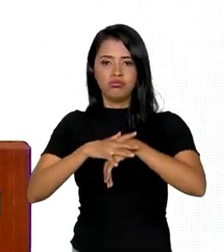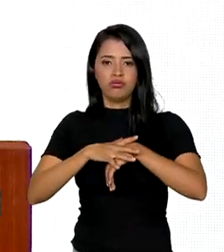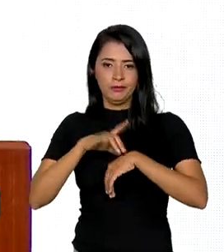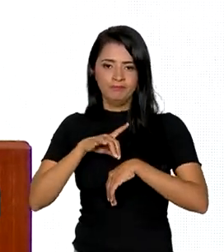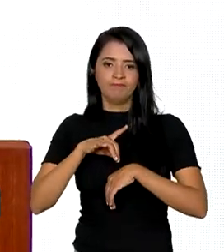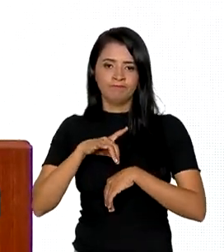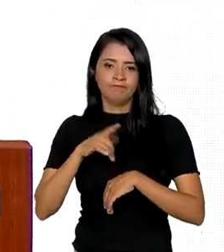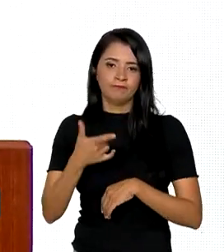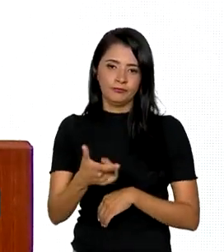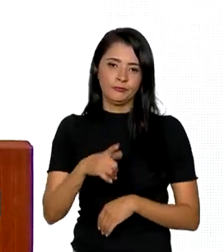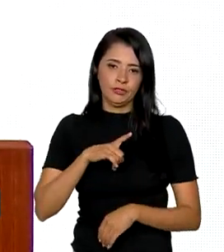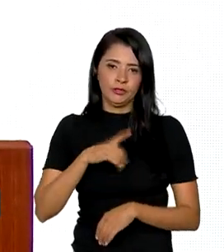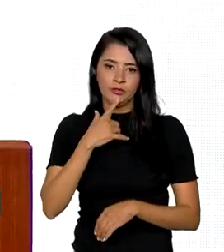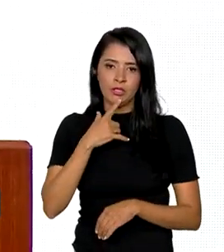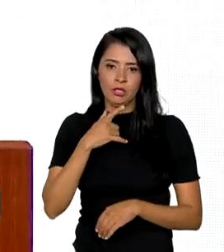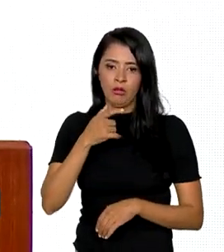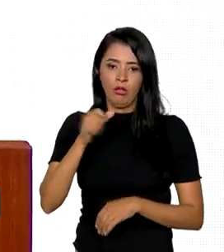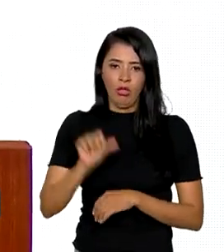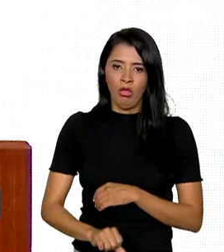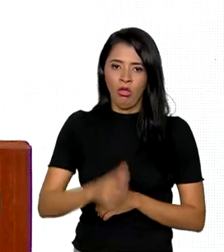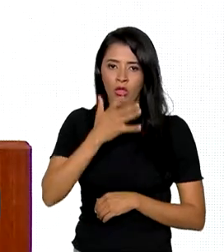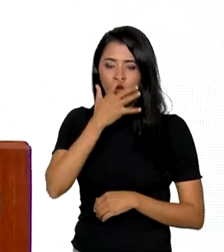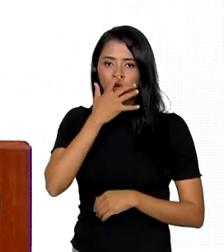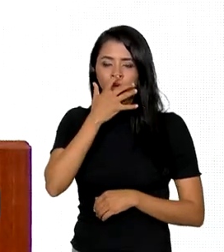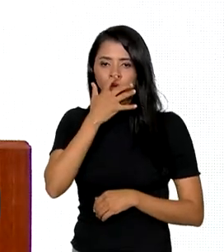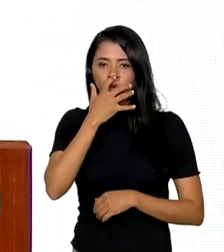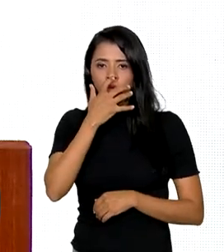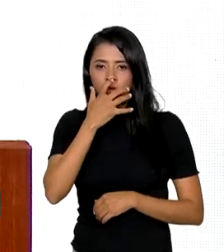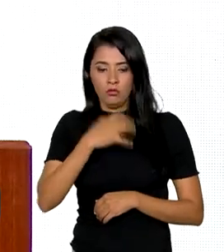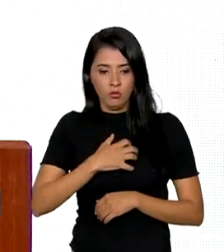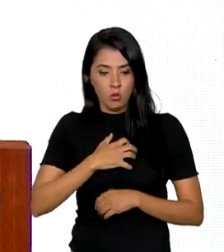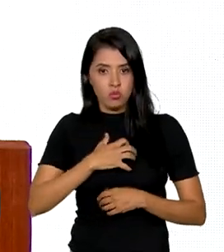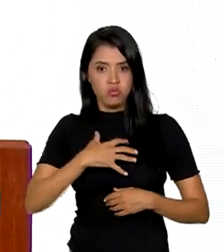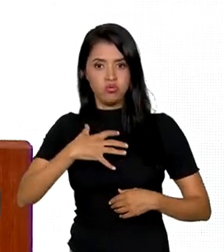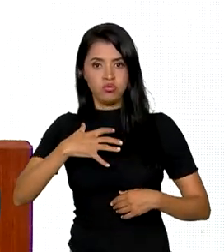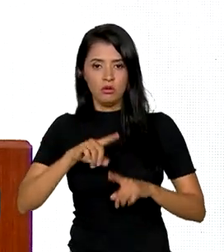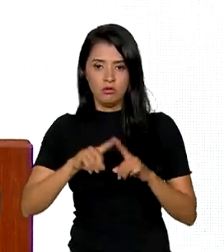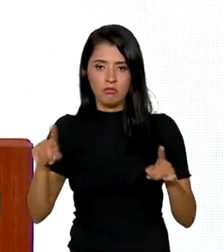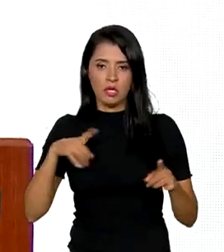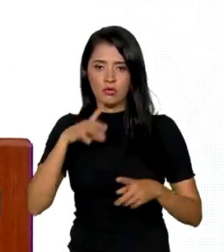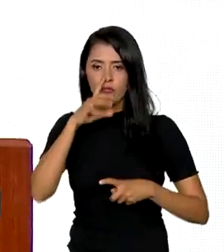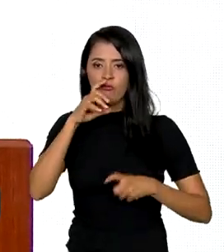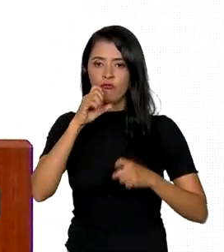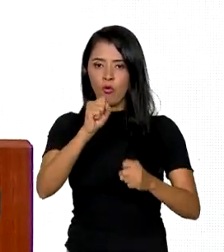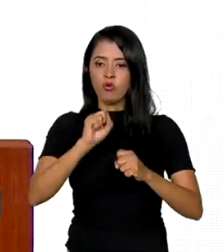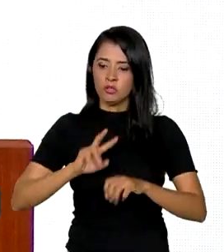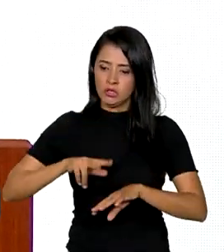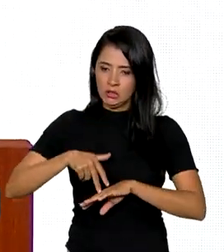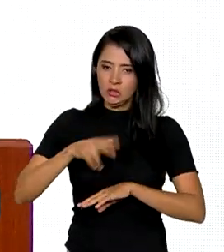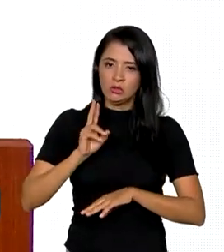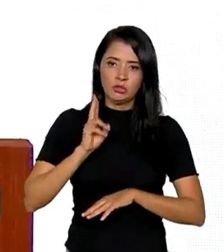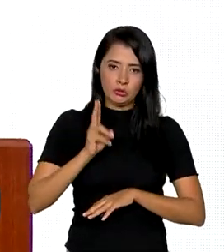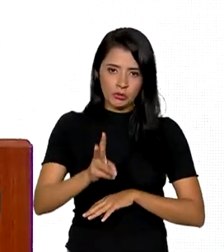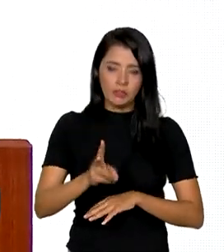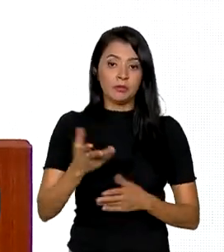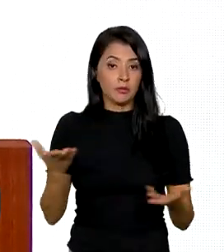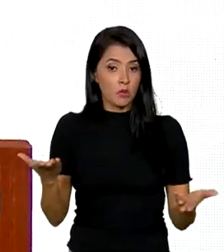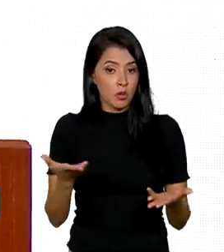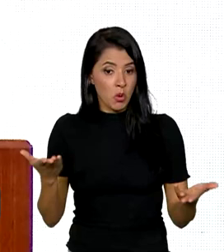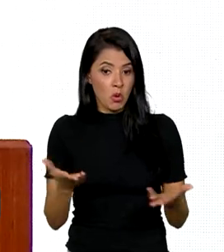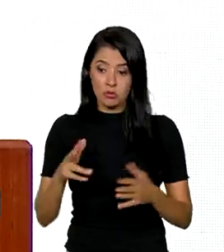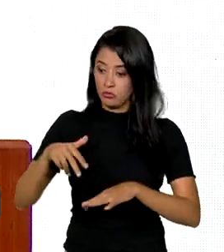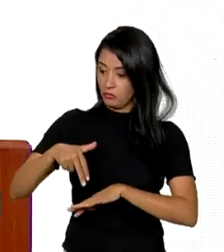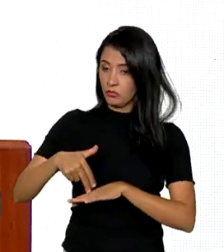O meu mundo quase caiu, mas tive força, me levantei. E hoje